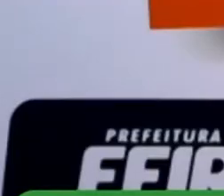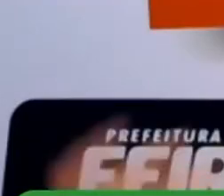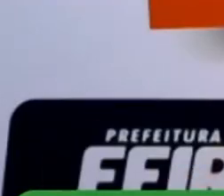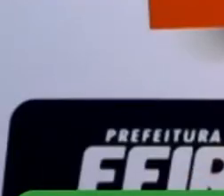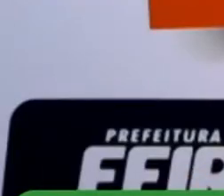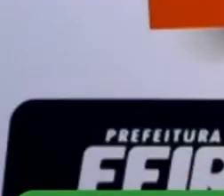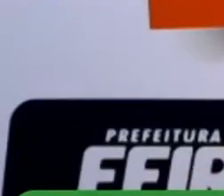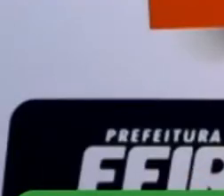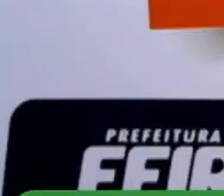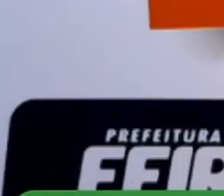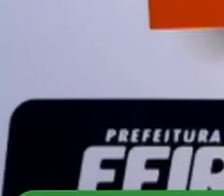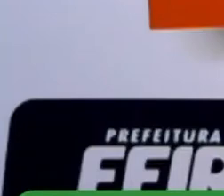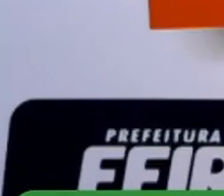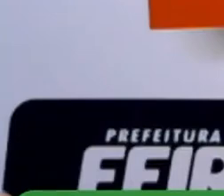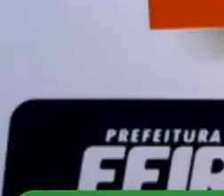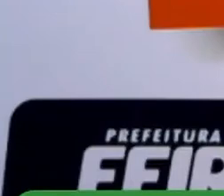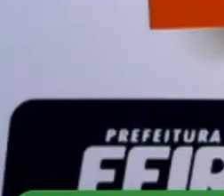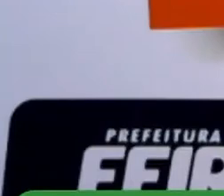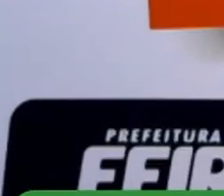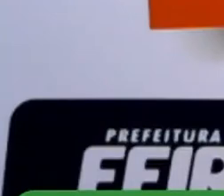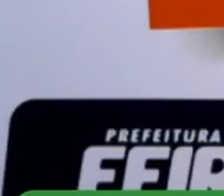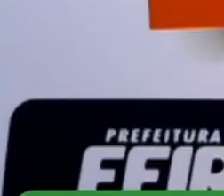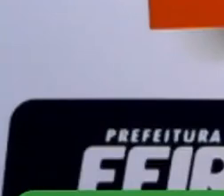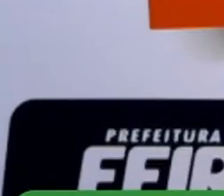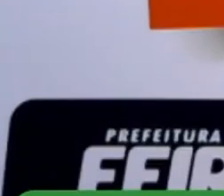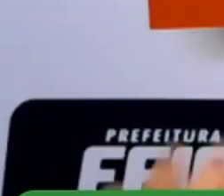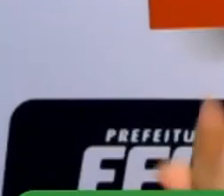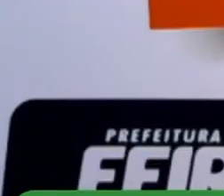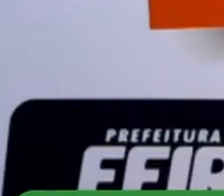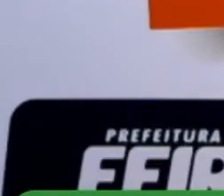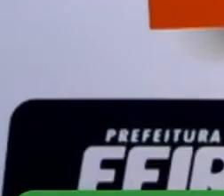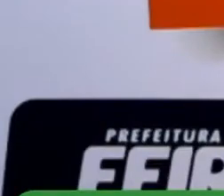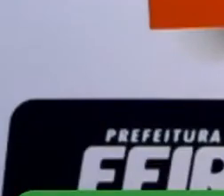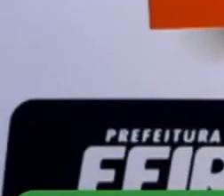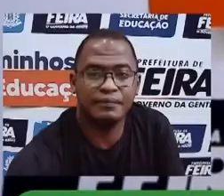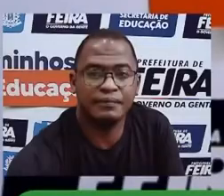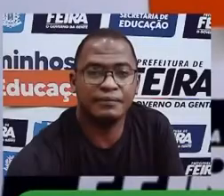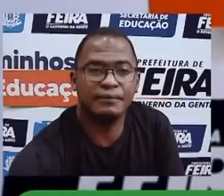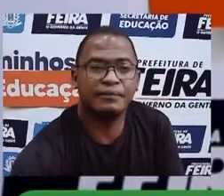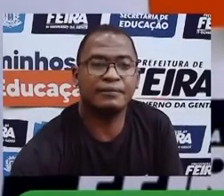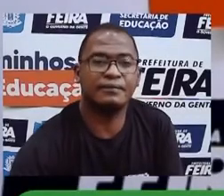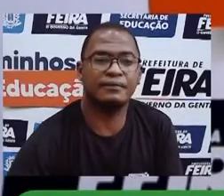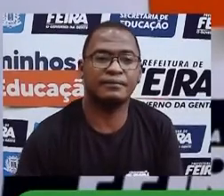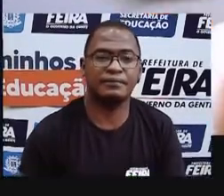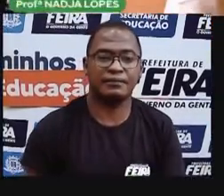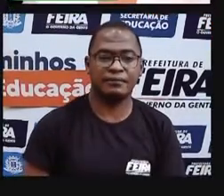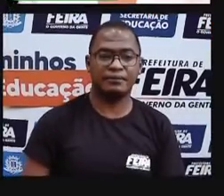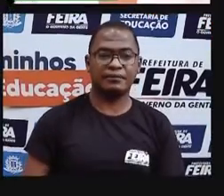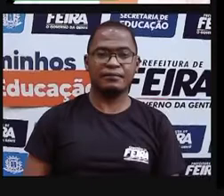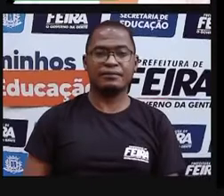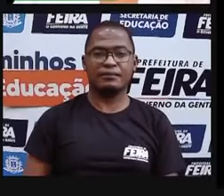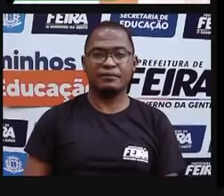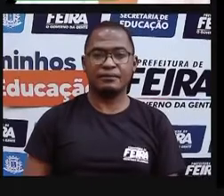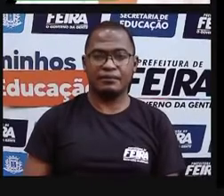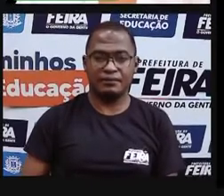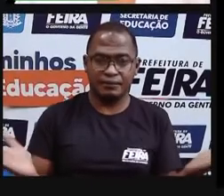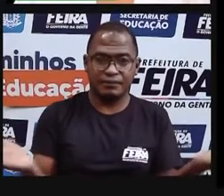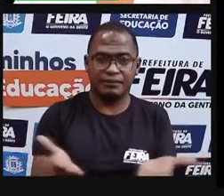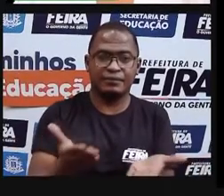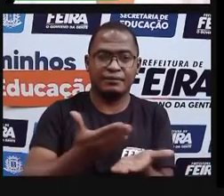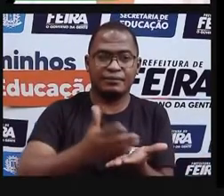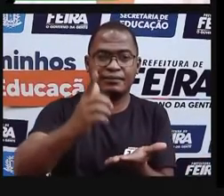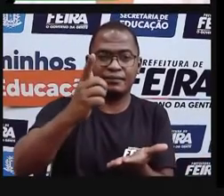Olá, pessoal! Como estão vocês? Espero que todos estejam bem. Vamos para mais uma aula.